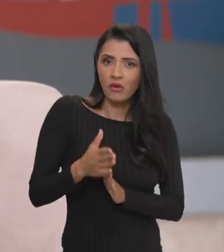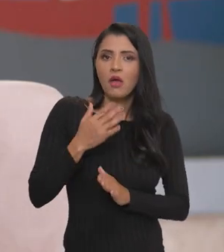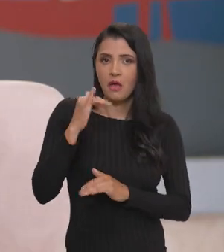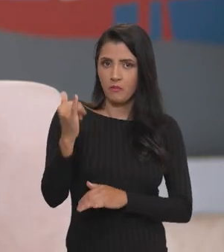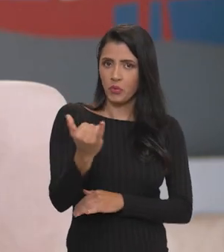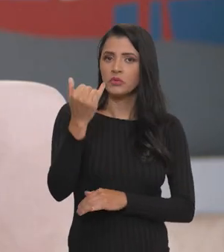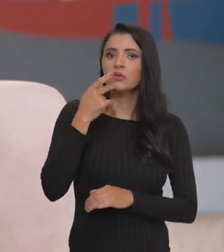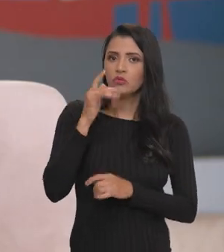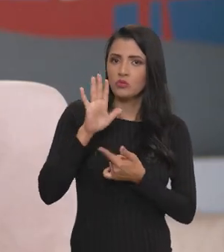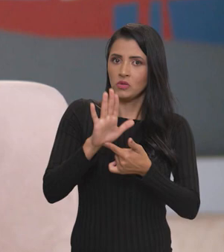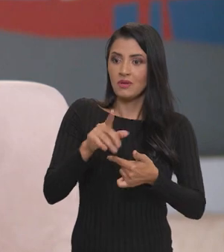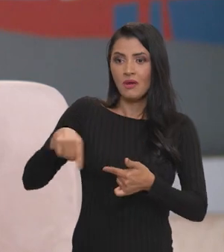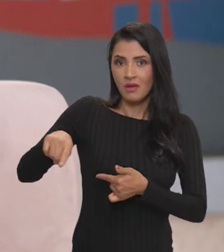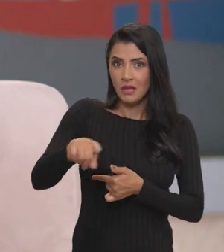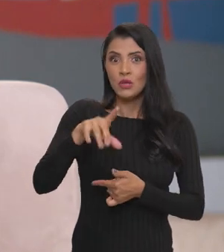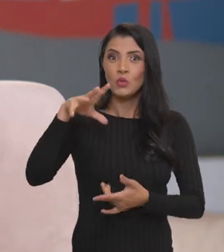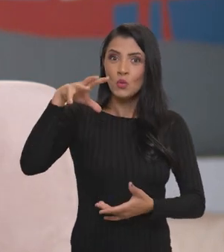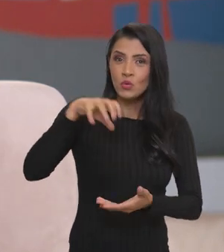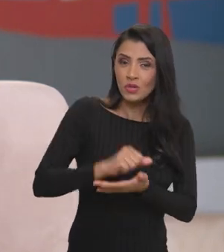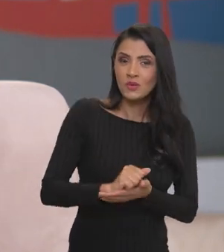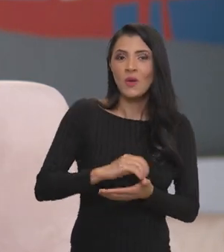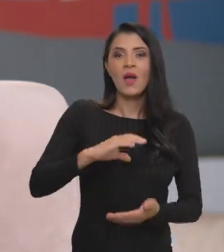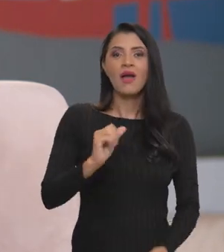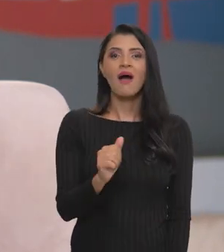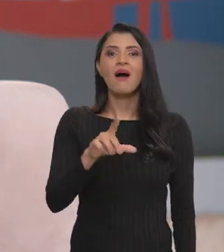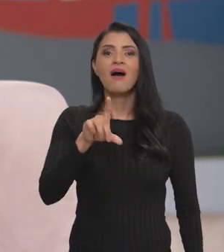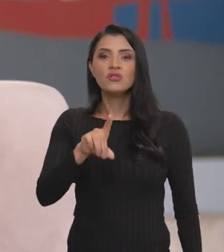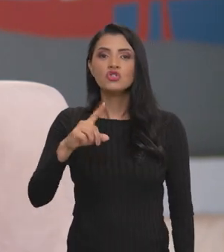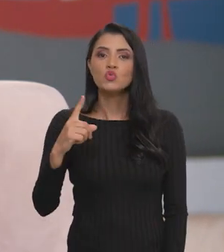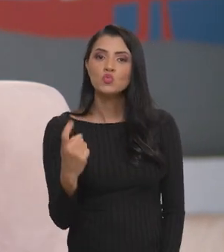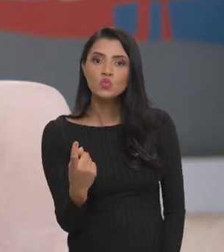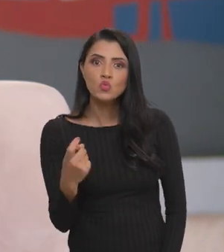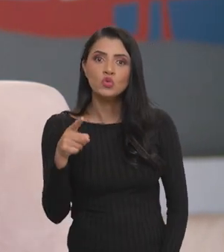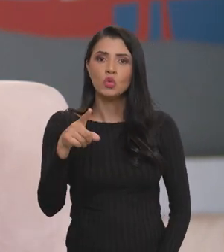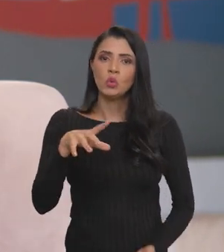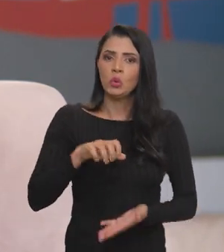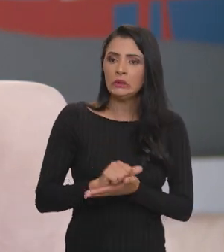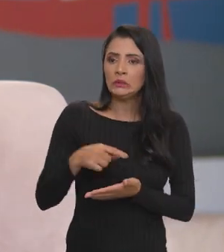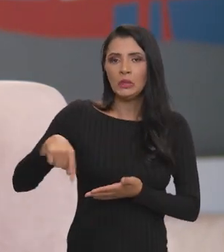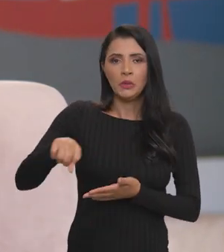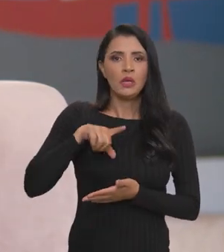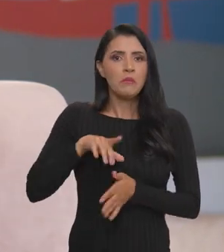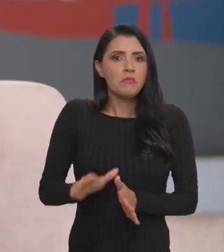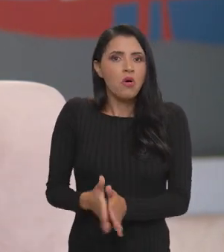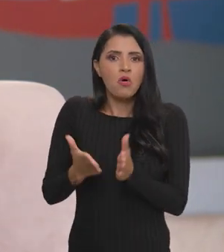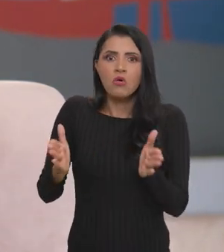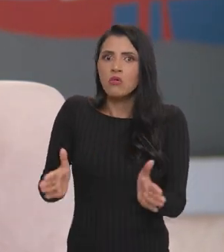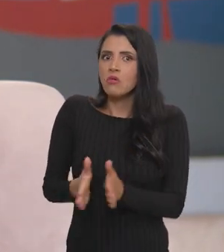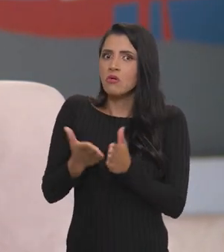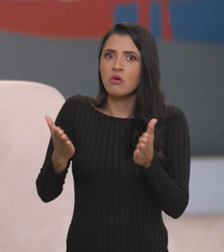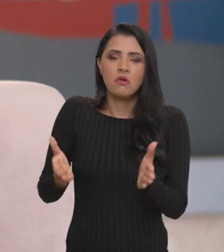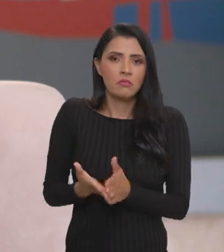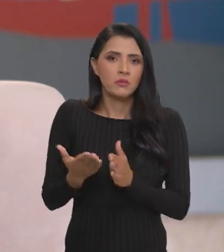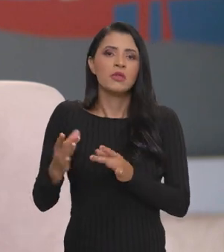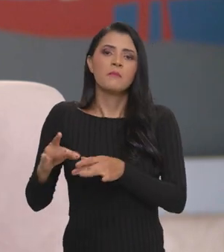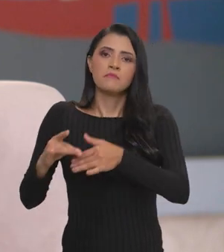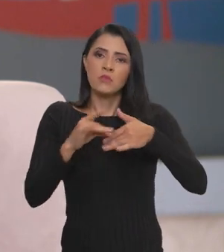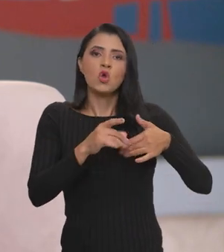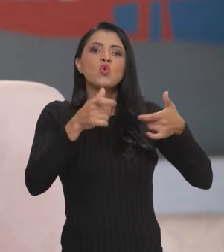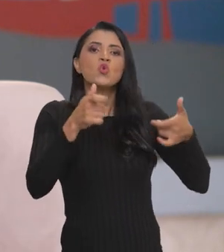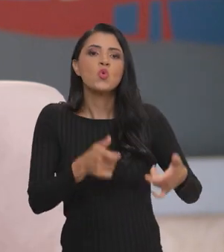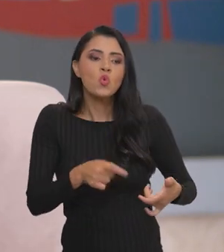Os assentados da reforma agrária, eles estão todos no Cade Único. São pessoas que estão em situação de pobreza ou de extrema pobreza, que são, então,